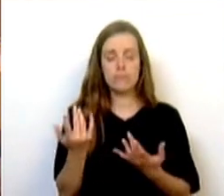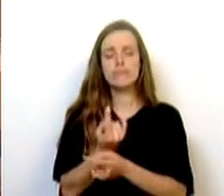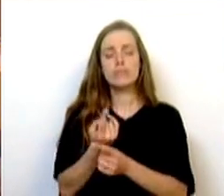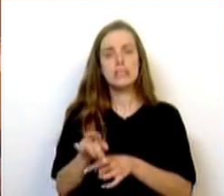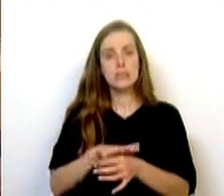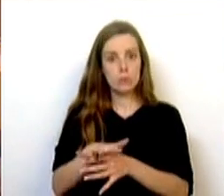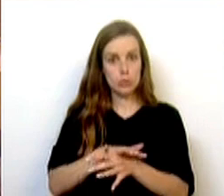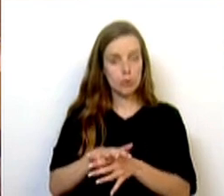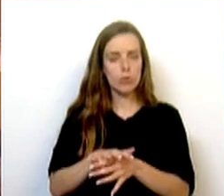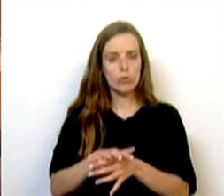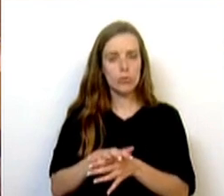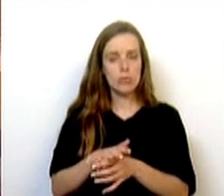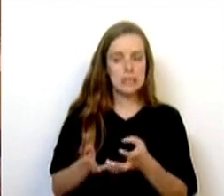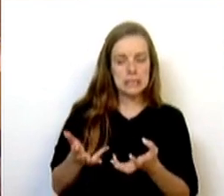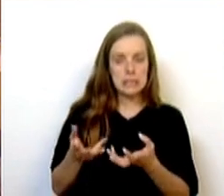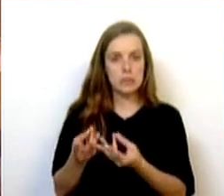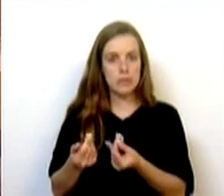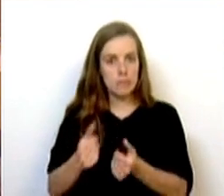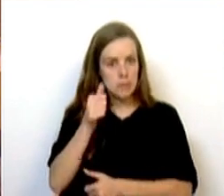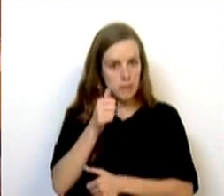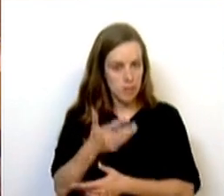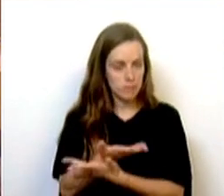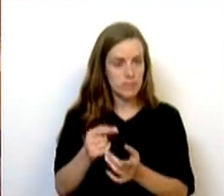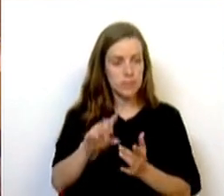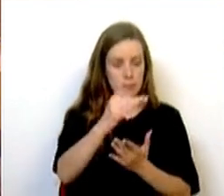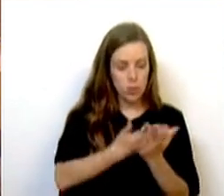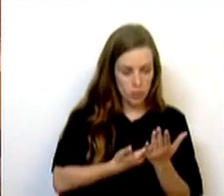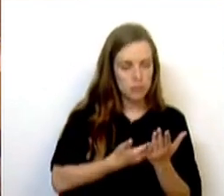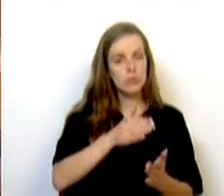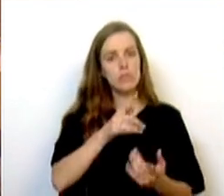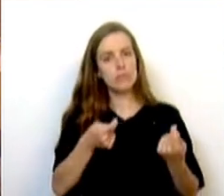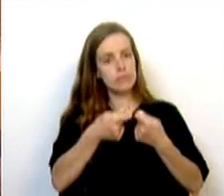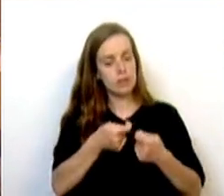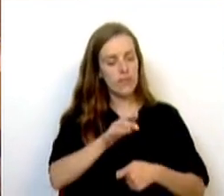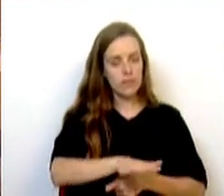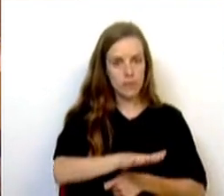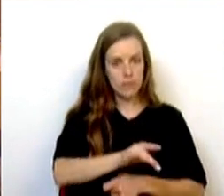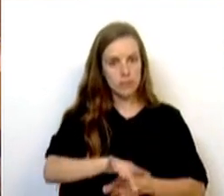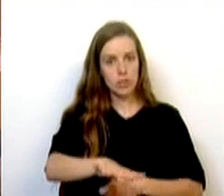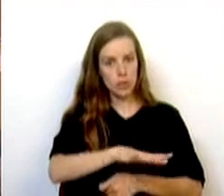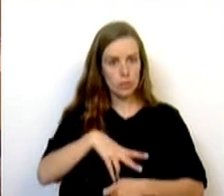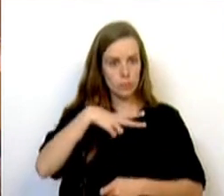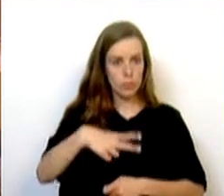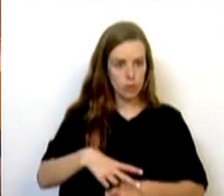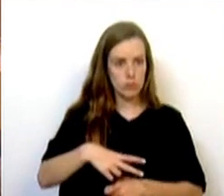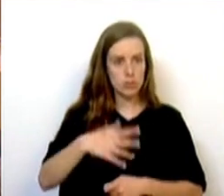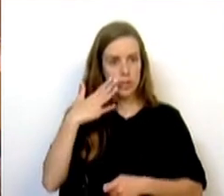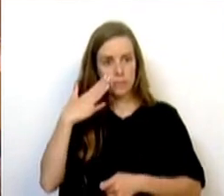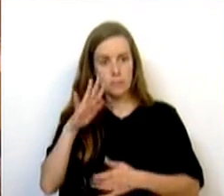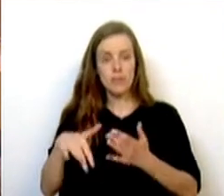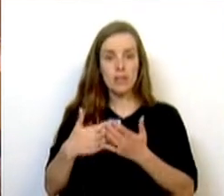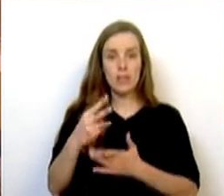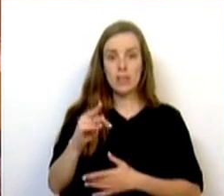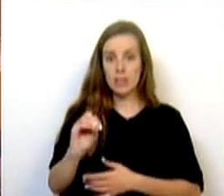2021, assim como a atendibilidade de documentos relativos à permanência em território nacional de cidadãos estrangeiros pirados até